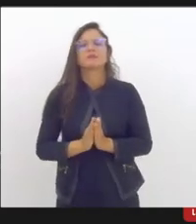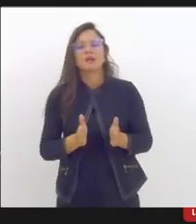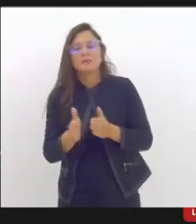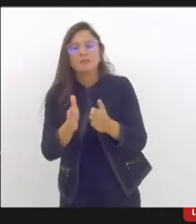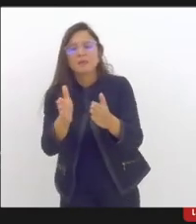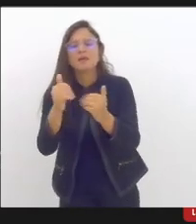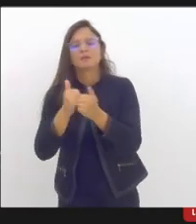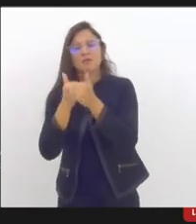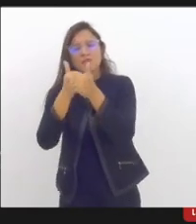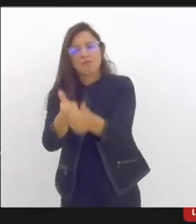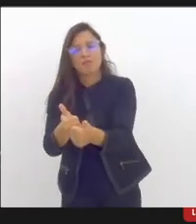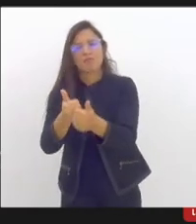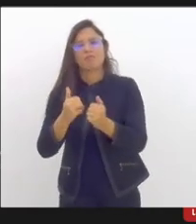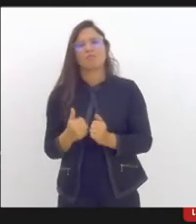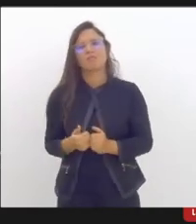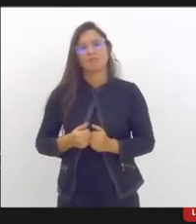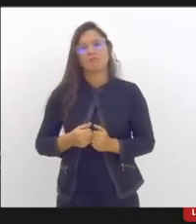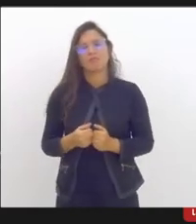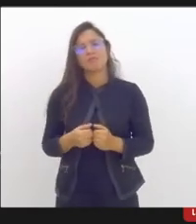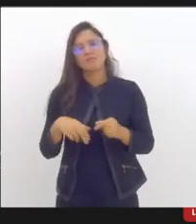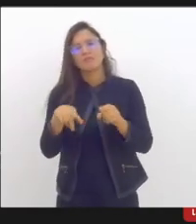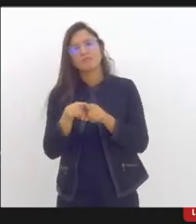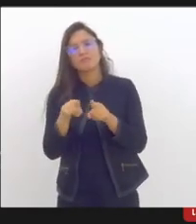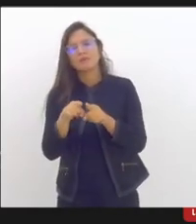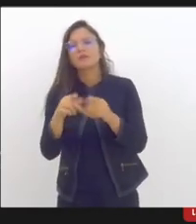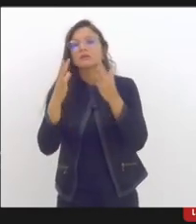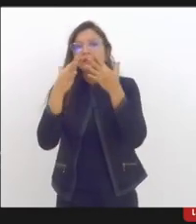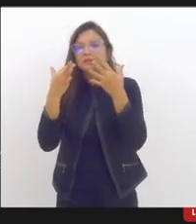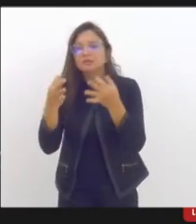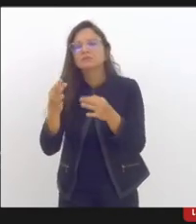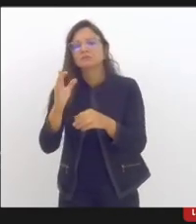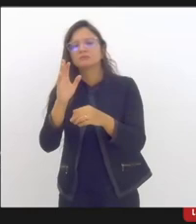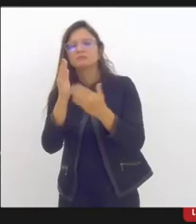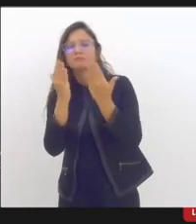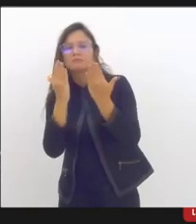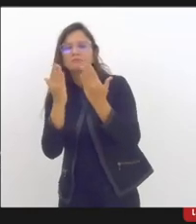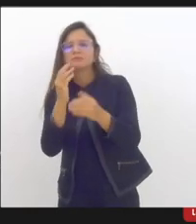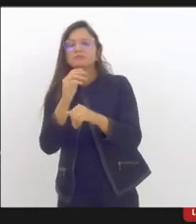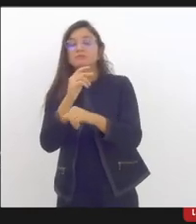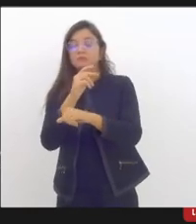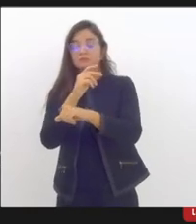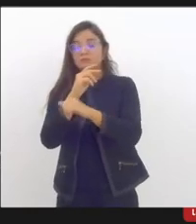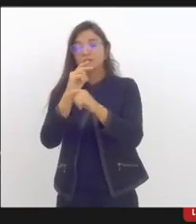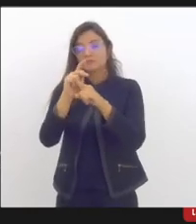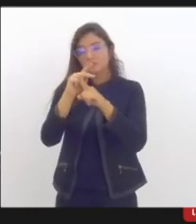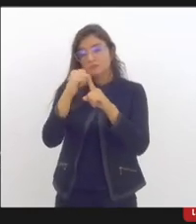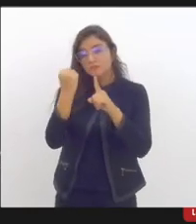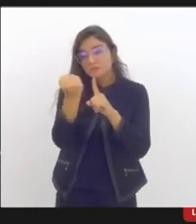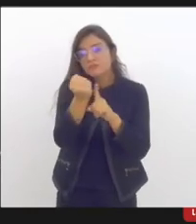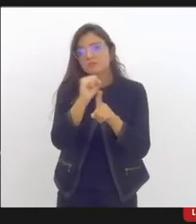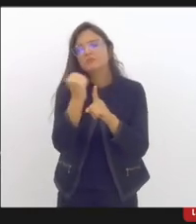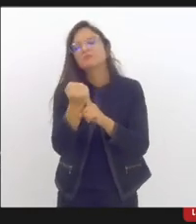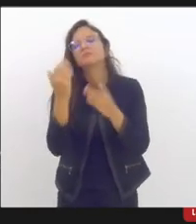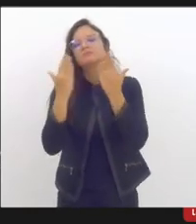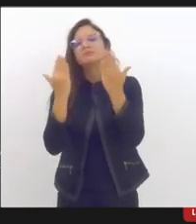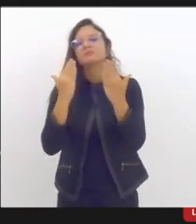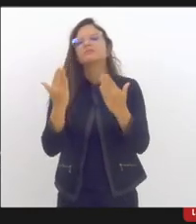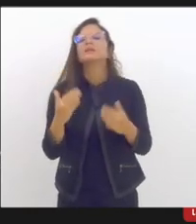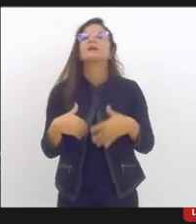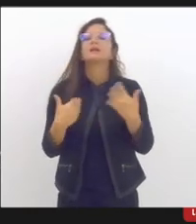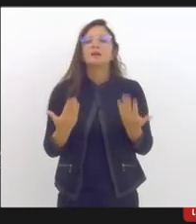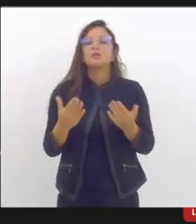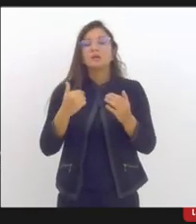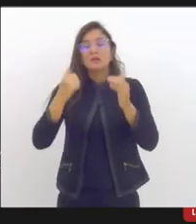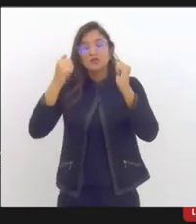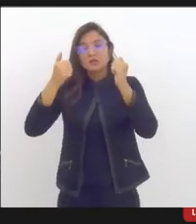acompanhamento para a rede de atenção psicossocial. Bom, como eu já disse, a gente também trabalha